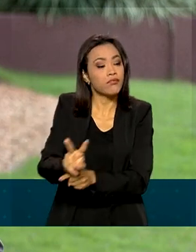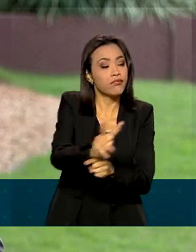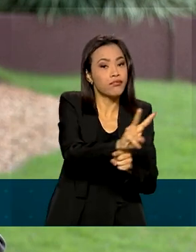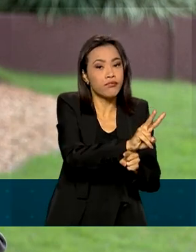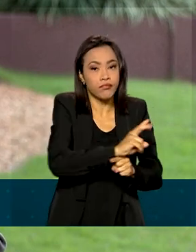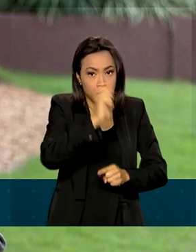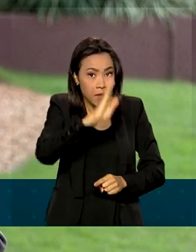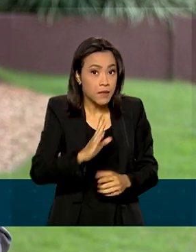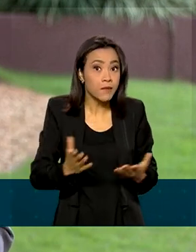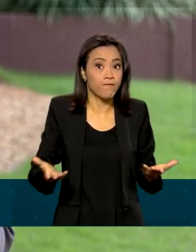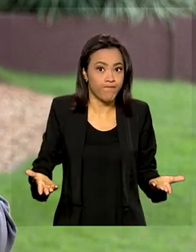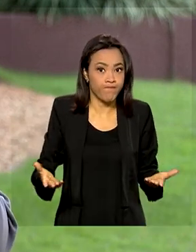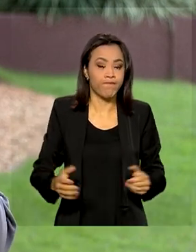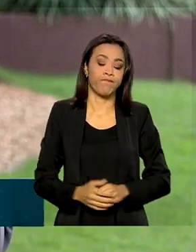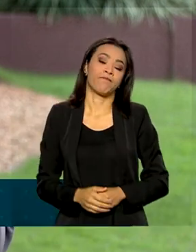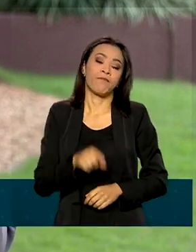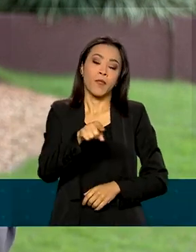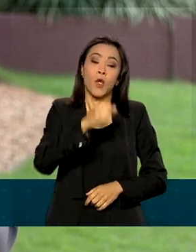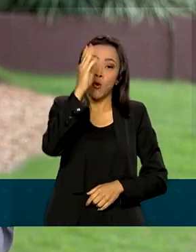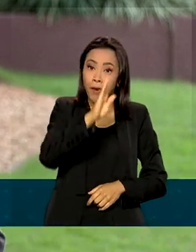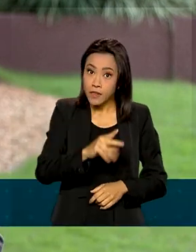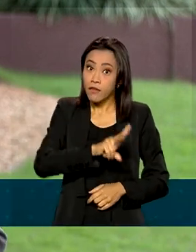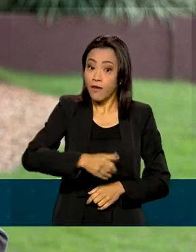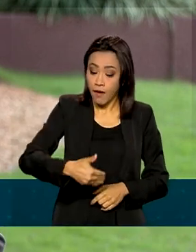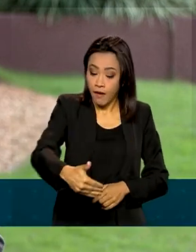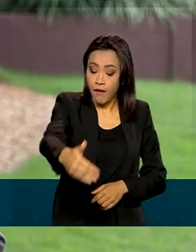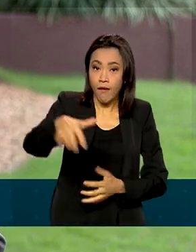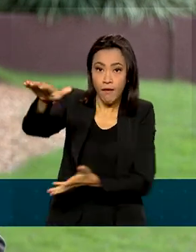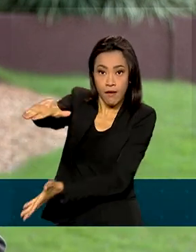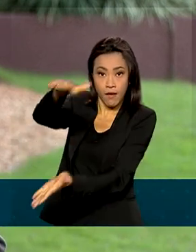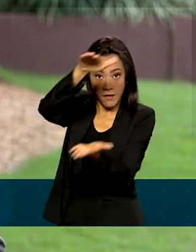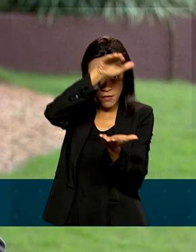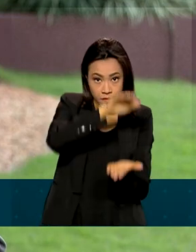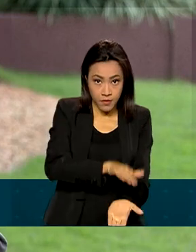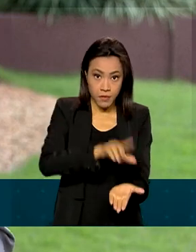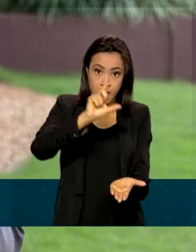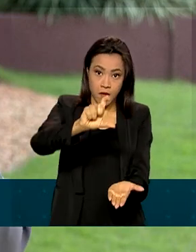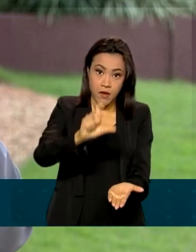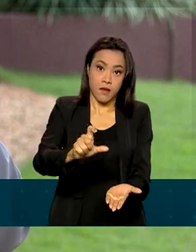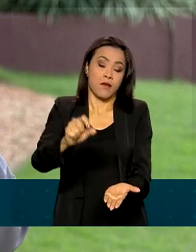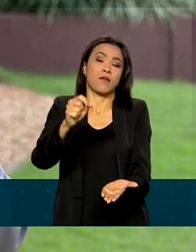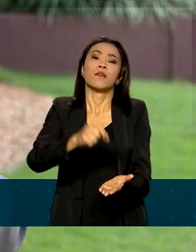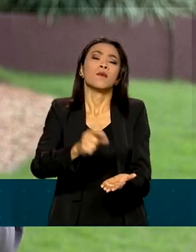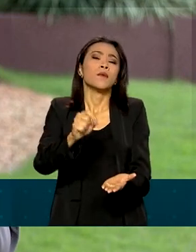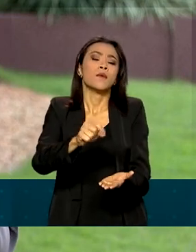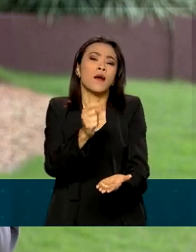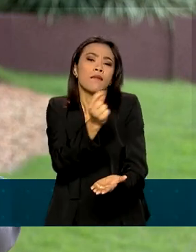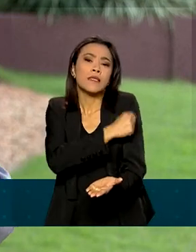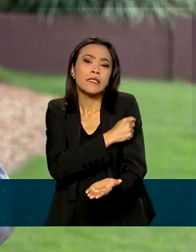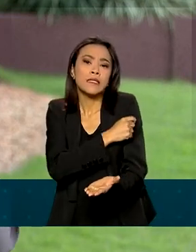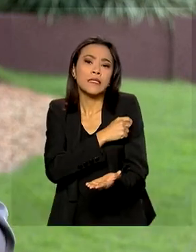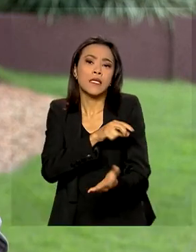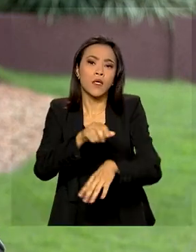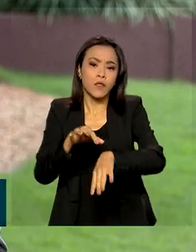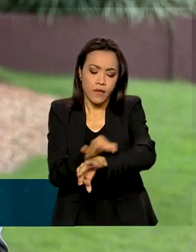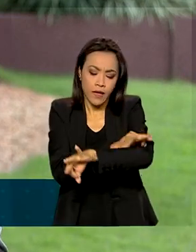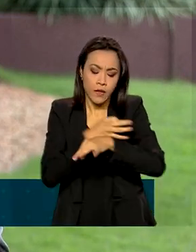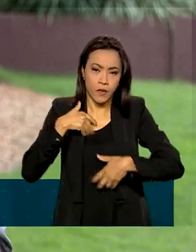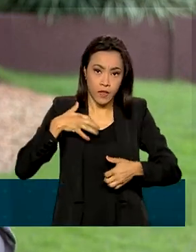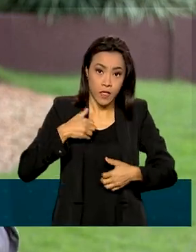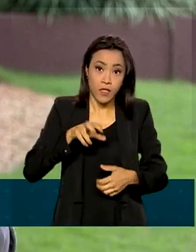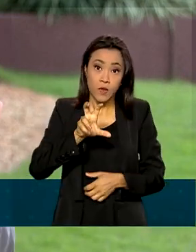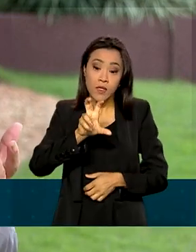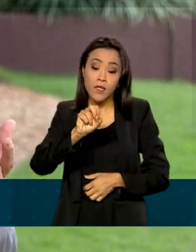Brasil deve receber as primeiras doses da vacina contra a varíola dos macacos nas próximas semanas. São 50 mil